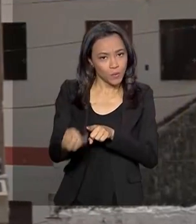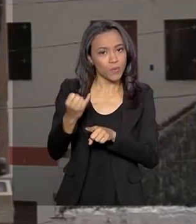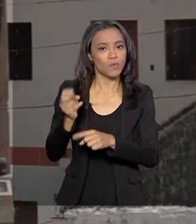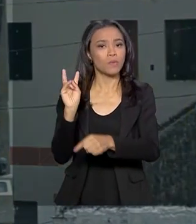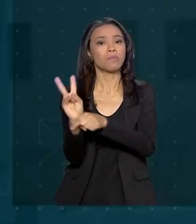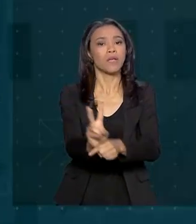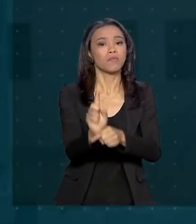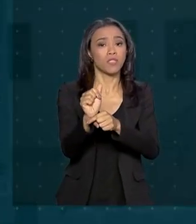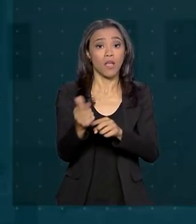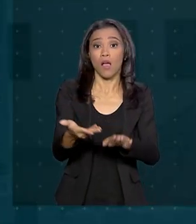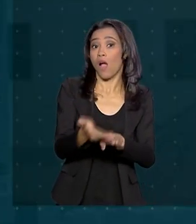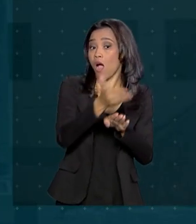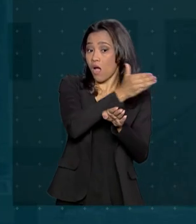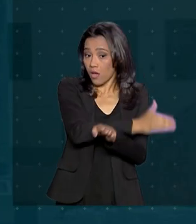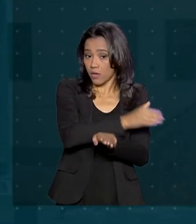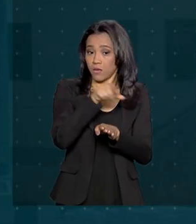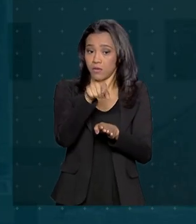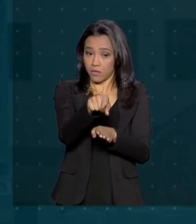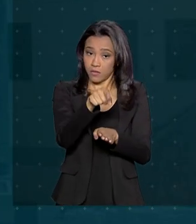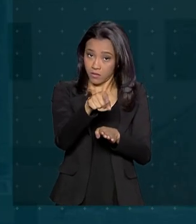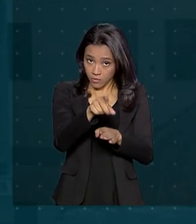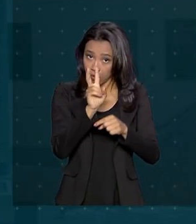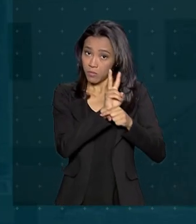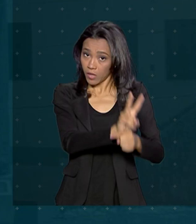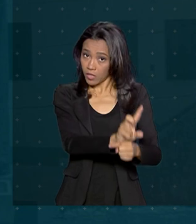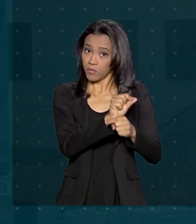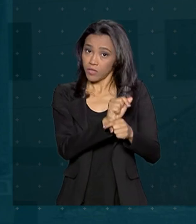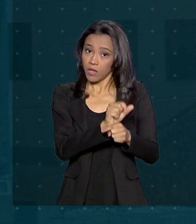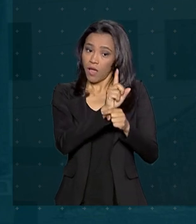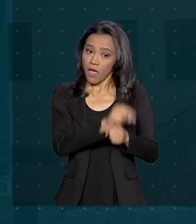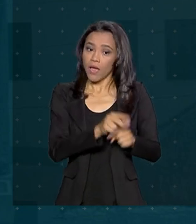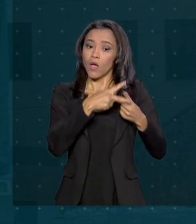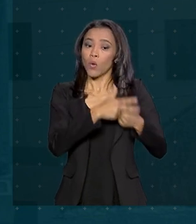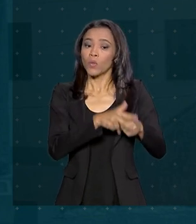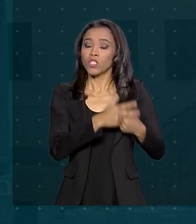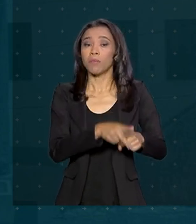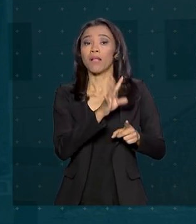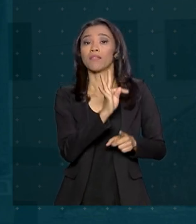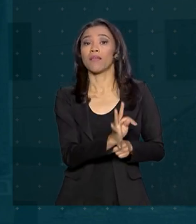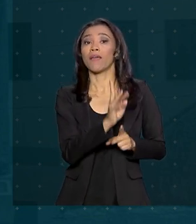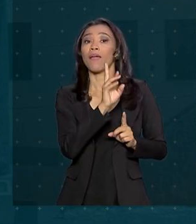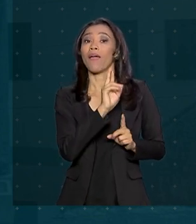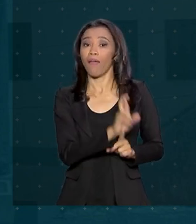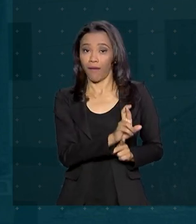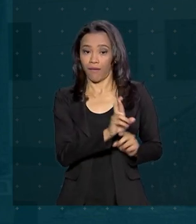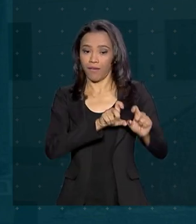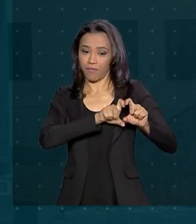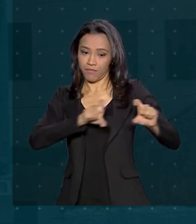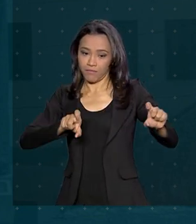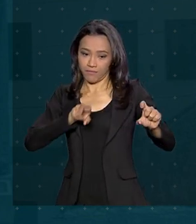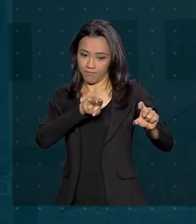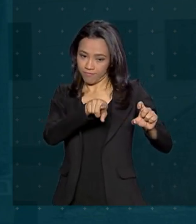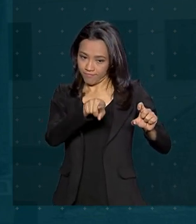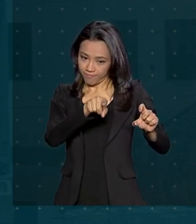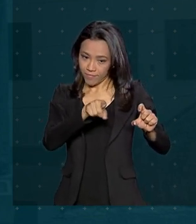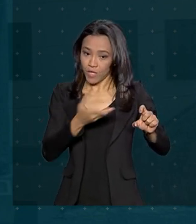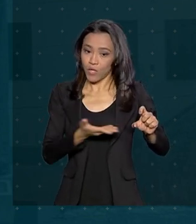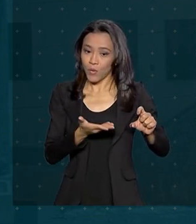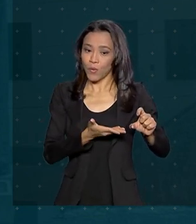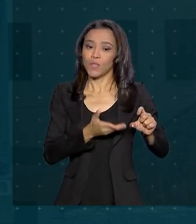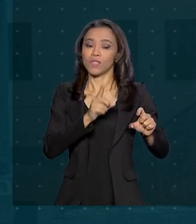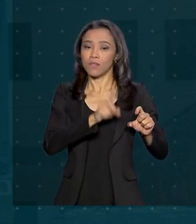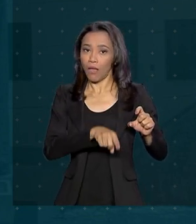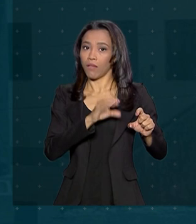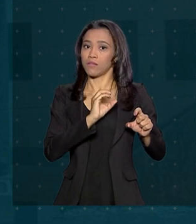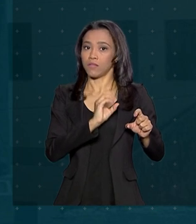Antes, as linhas do sistema financeiro de habitação eram corrigidas pela TR, a taxa referencial, que hoje está em zero,